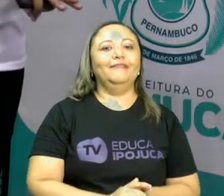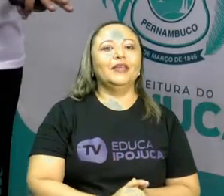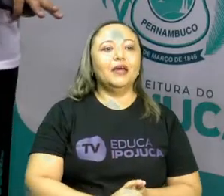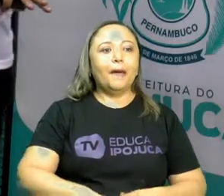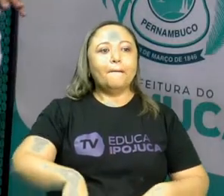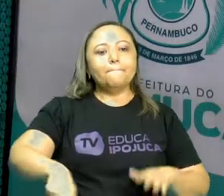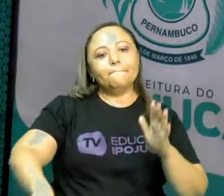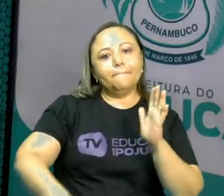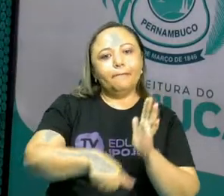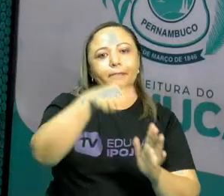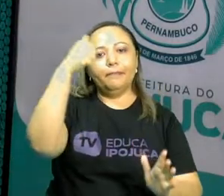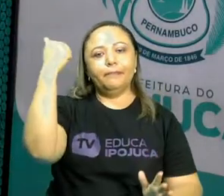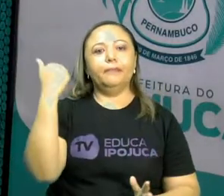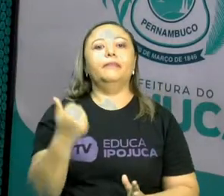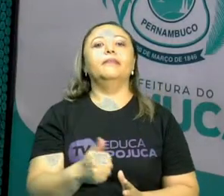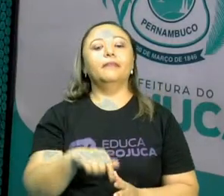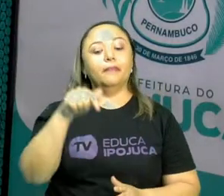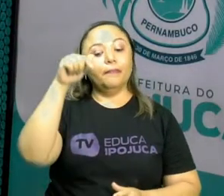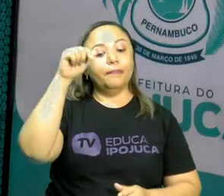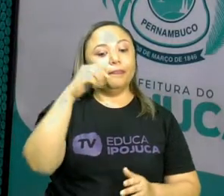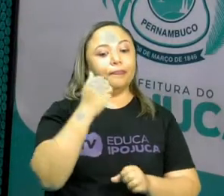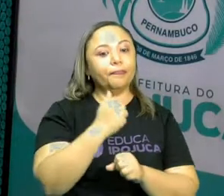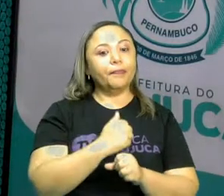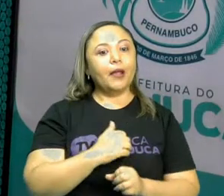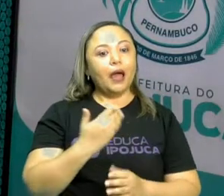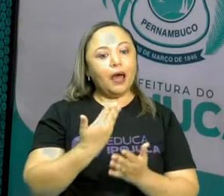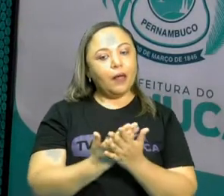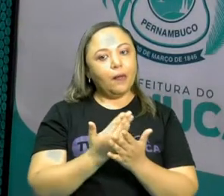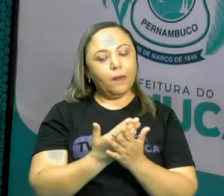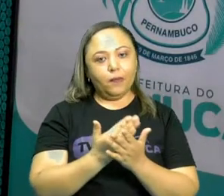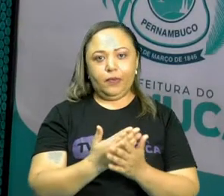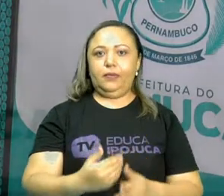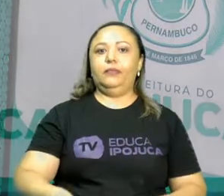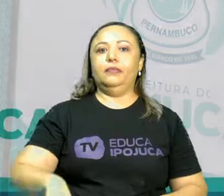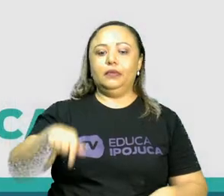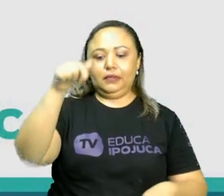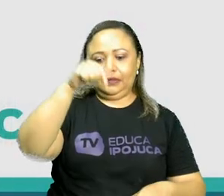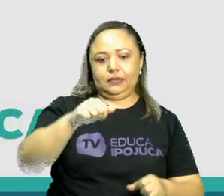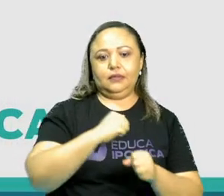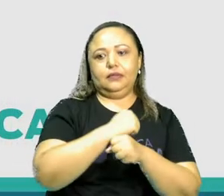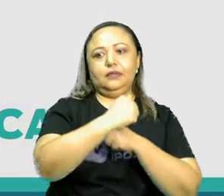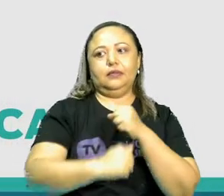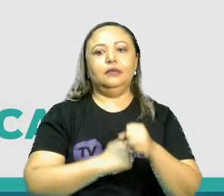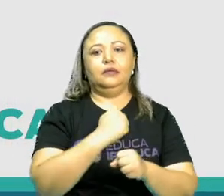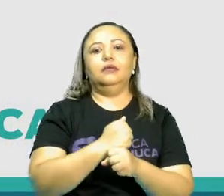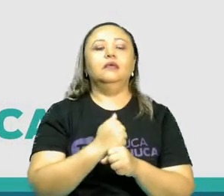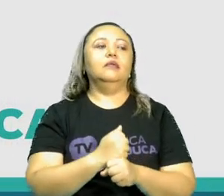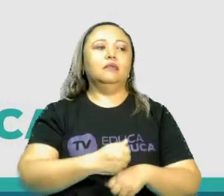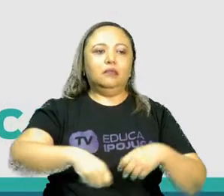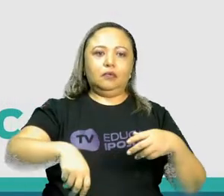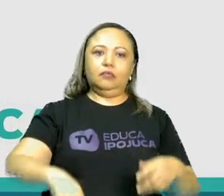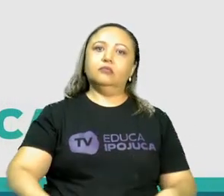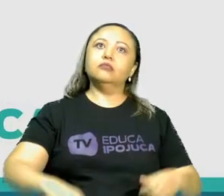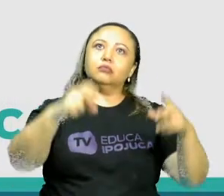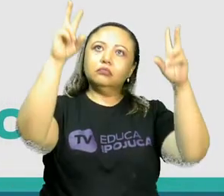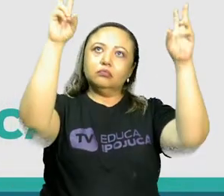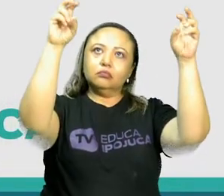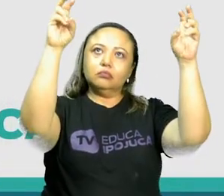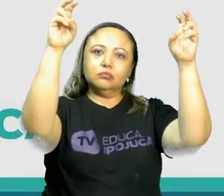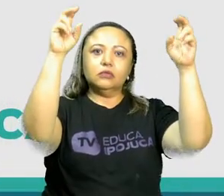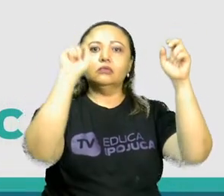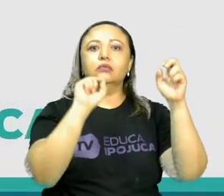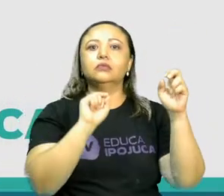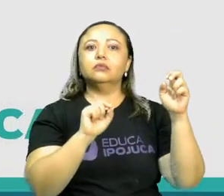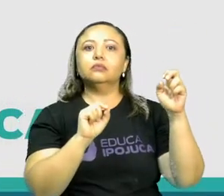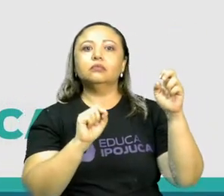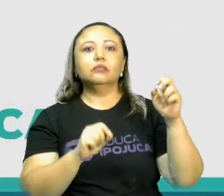Na nossa primeira aula desse ano, nós vamos falar sobre os múltiplos de um número natural e aproveitar